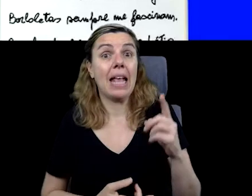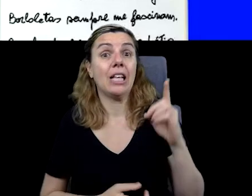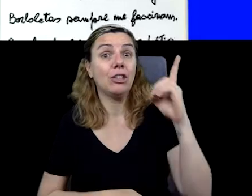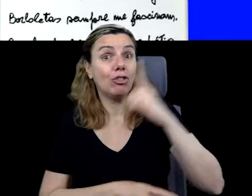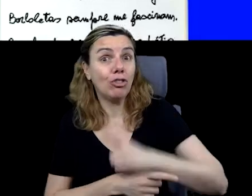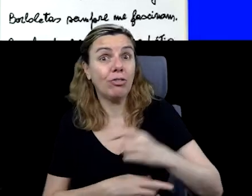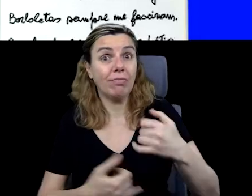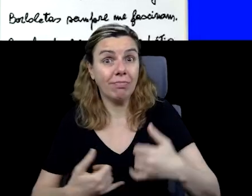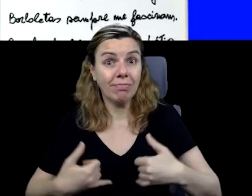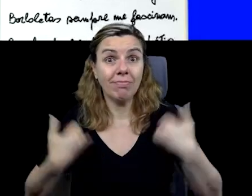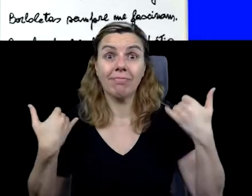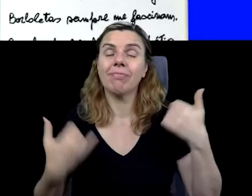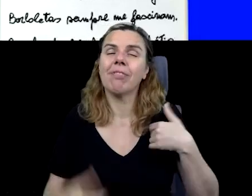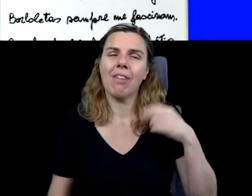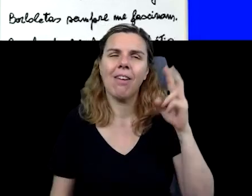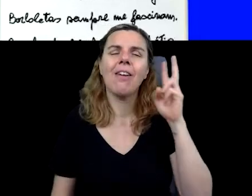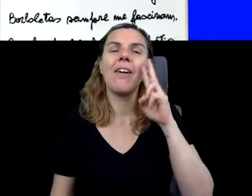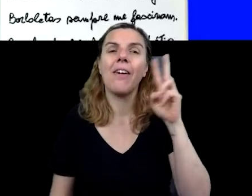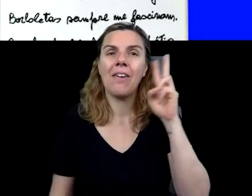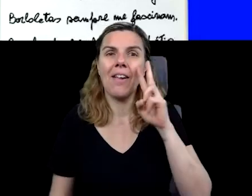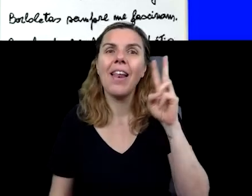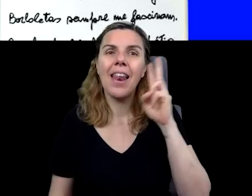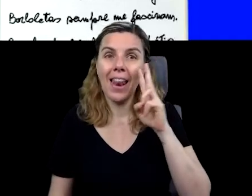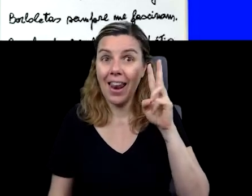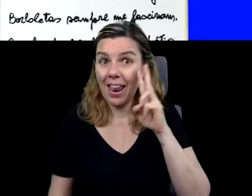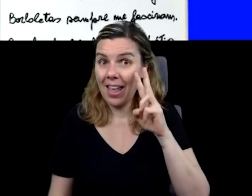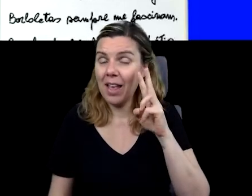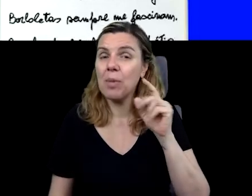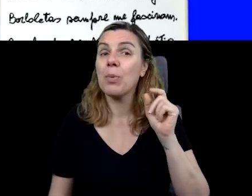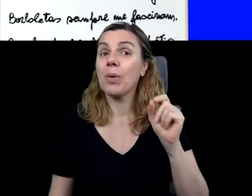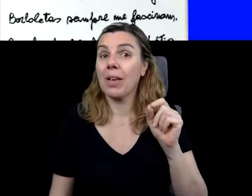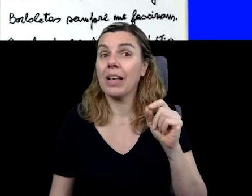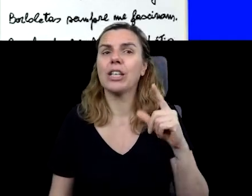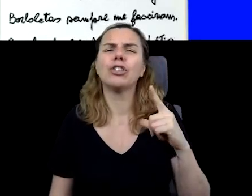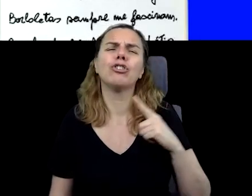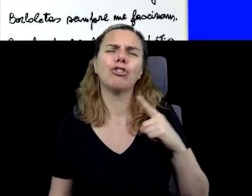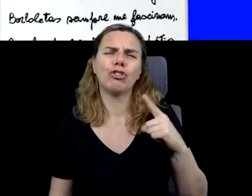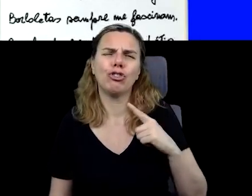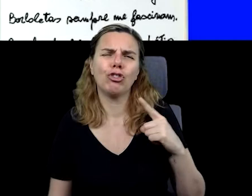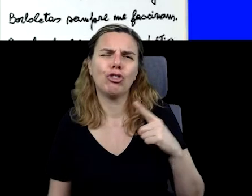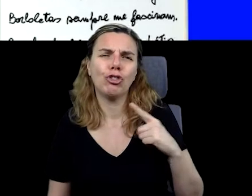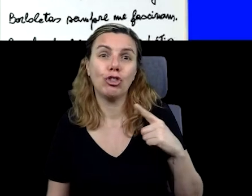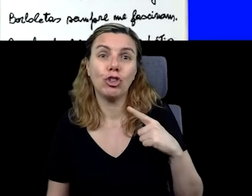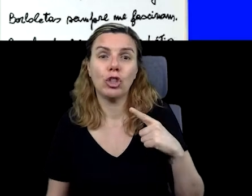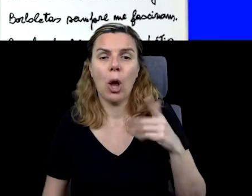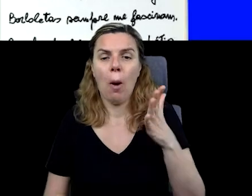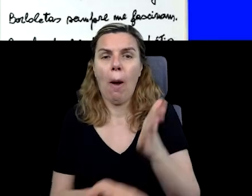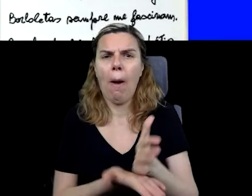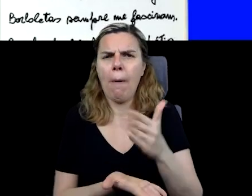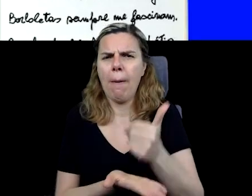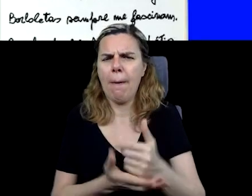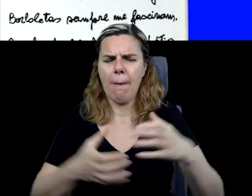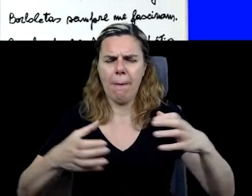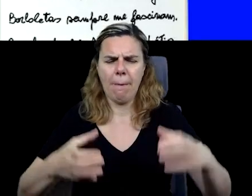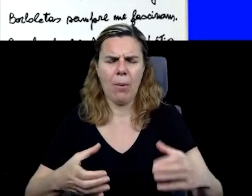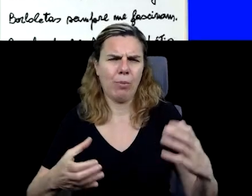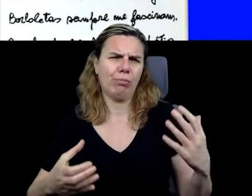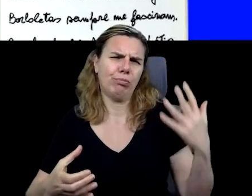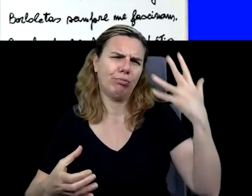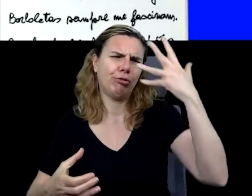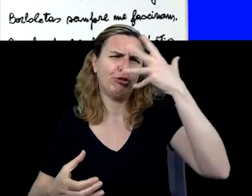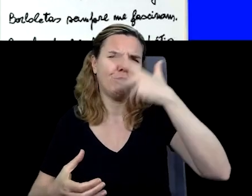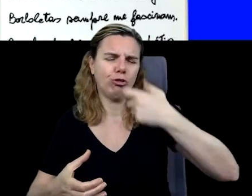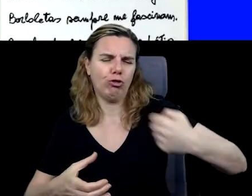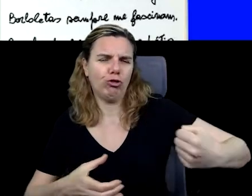eu me lembro muito bem. O dia do aniversário tinha um bolo muito bonito, cheio de